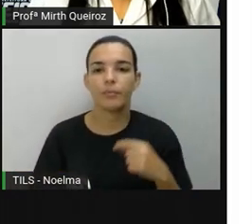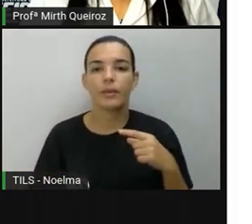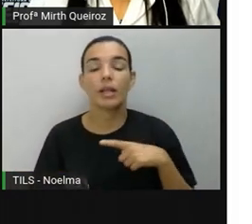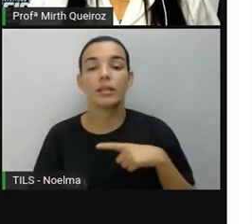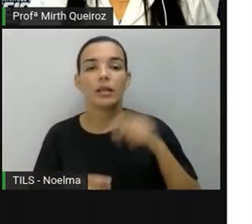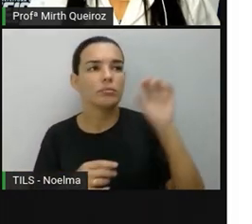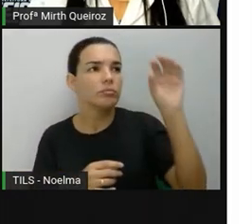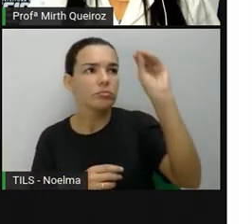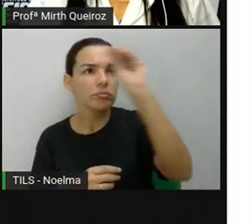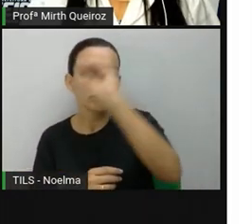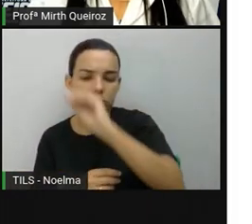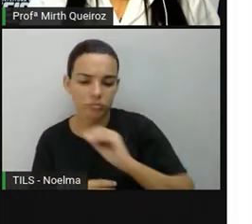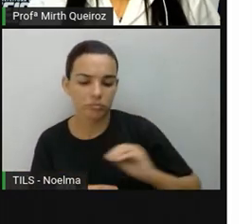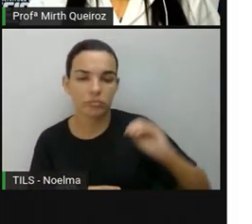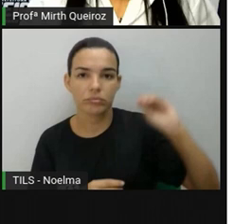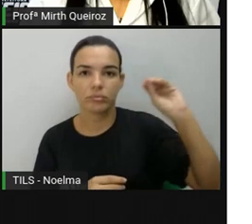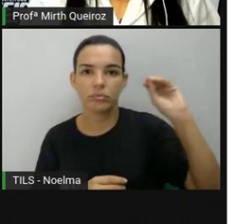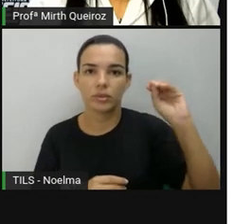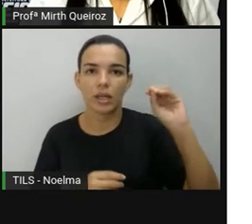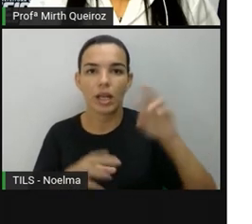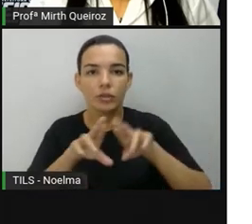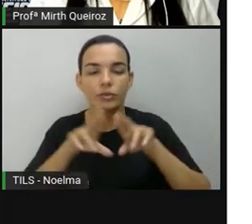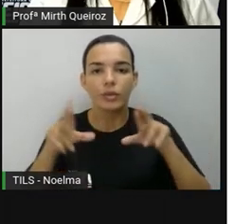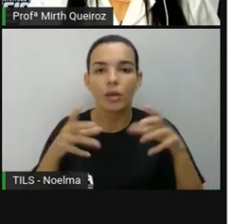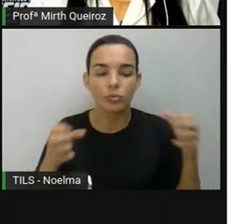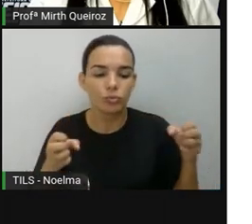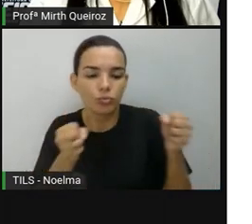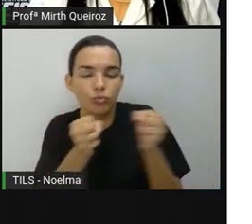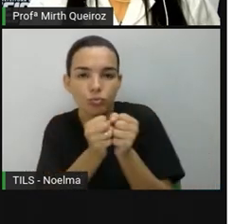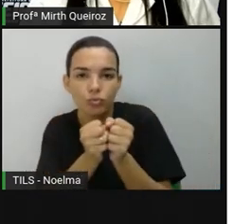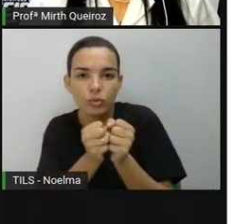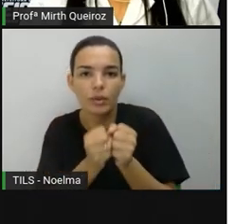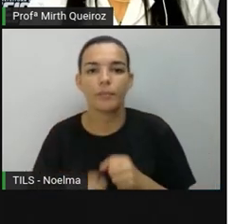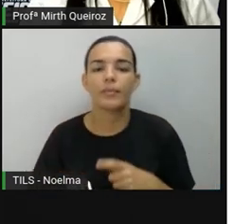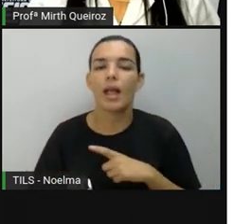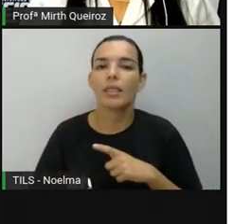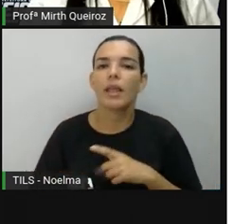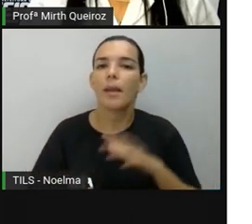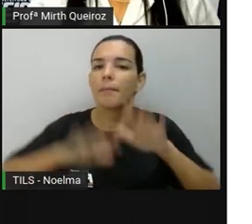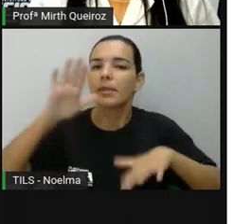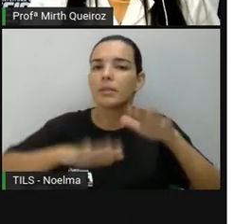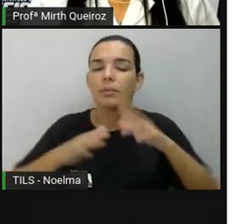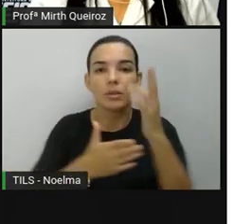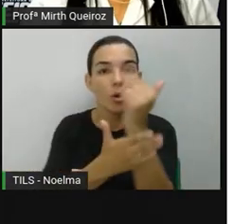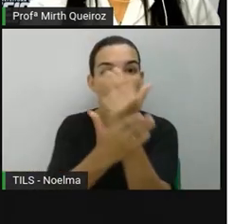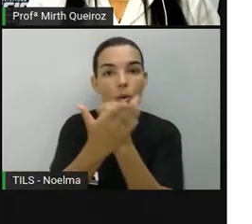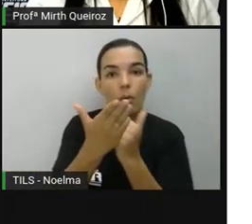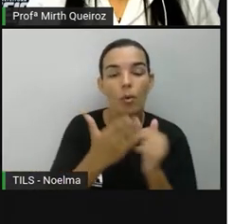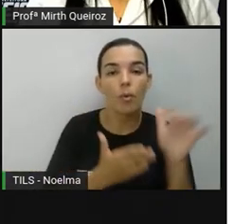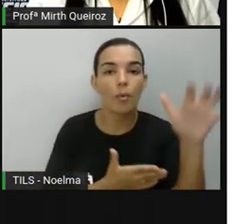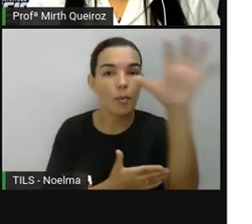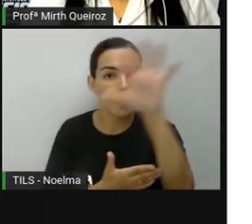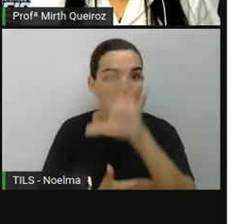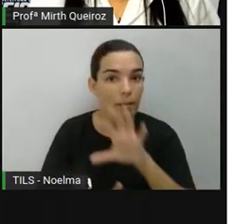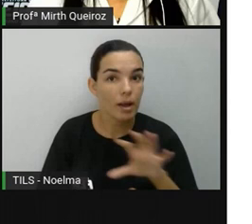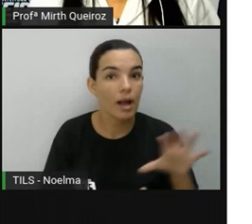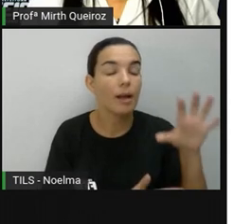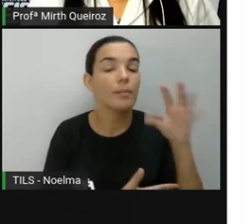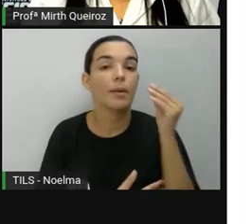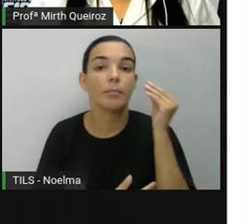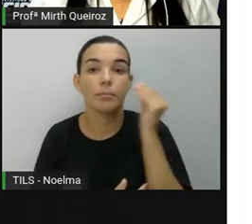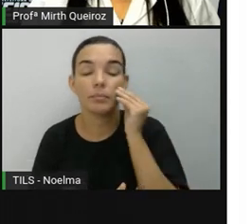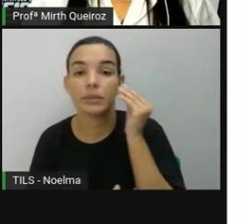chamados de pontos colaterais. Todos os mapas devem conter pelo menos a indicação norte, que é